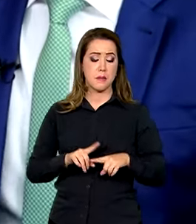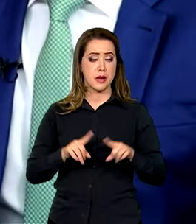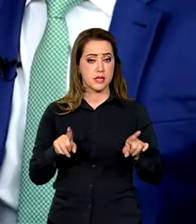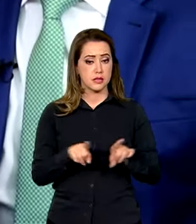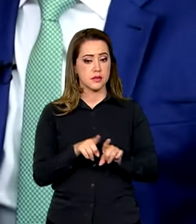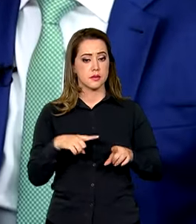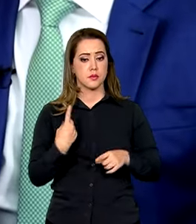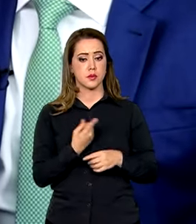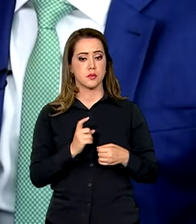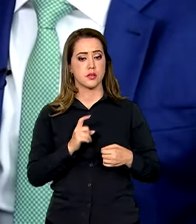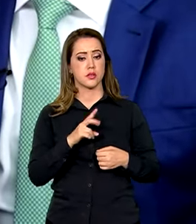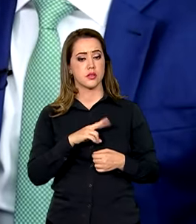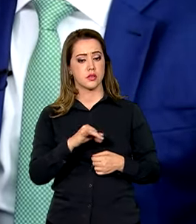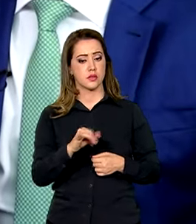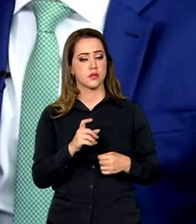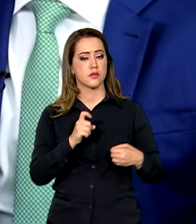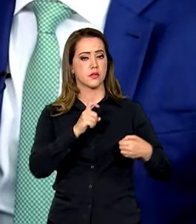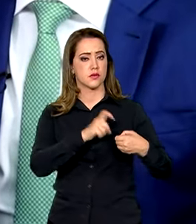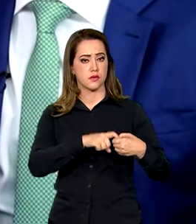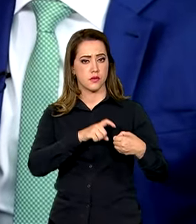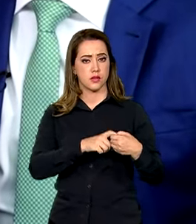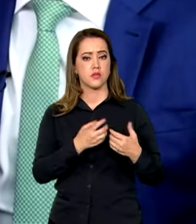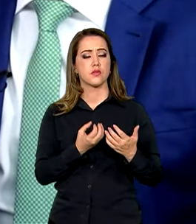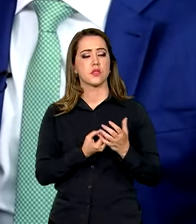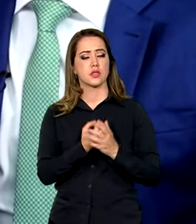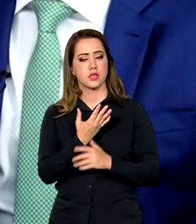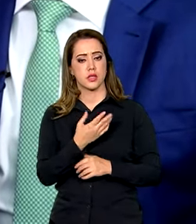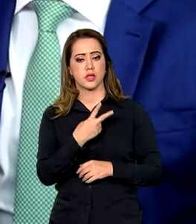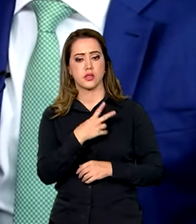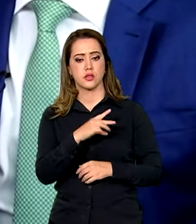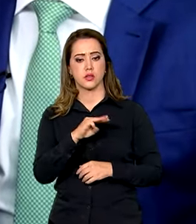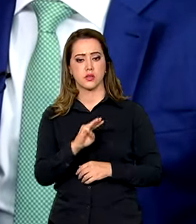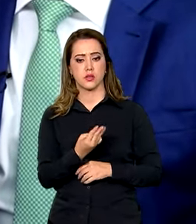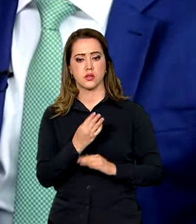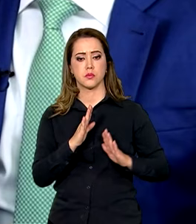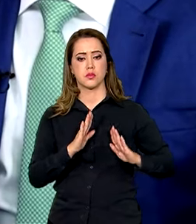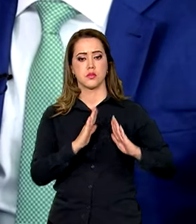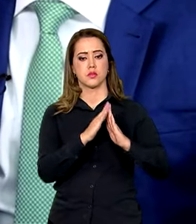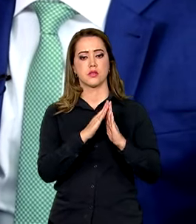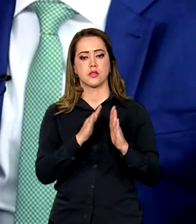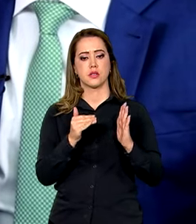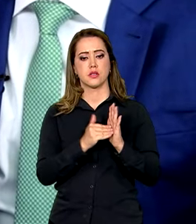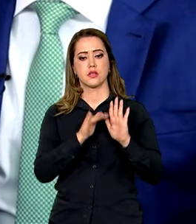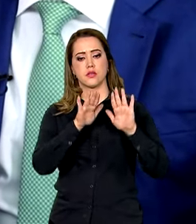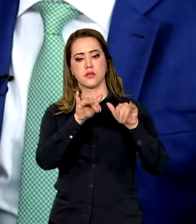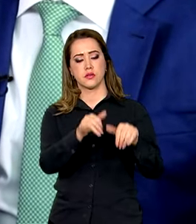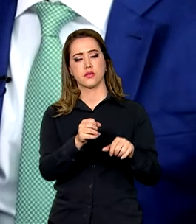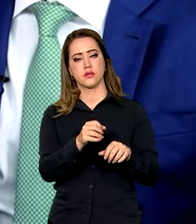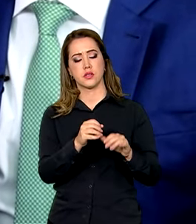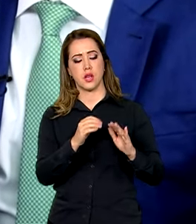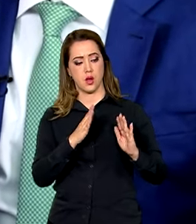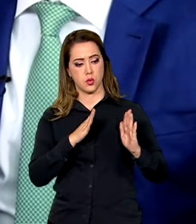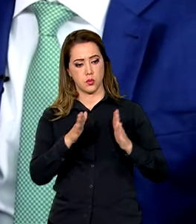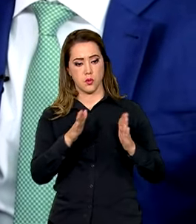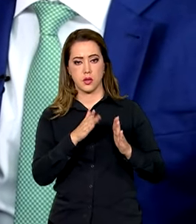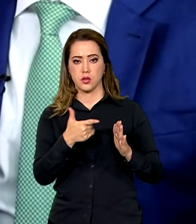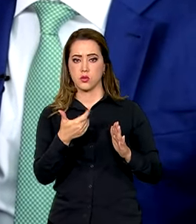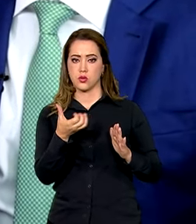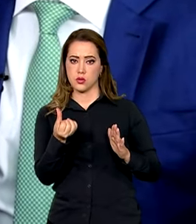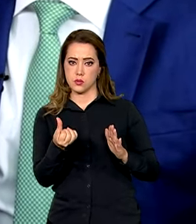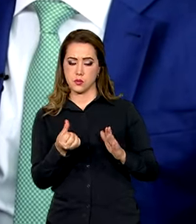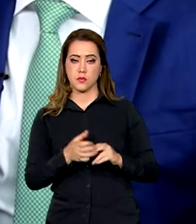porque a gente retomou e pretende construir 2 milhões de casas até o final do meu mandato de 2026.